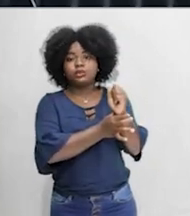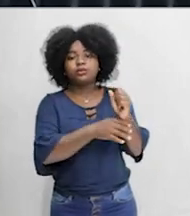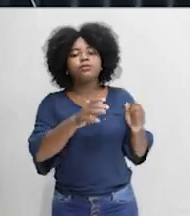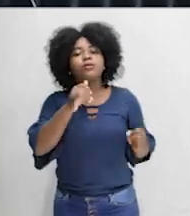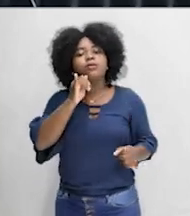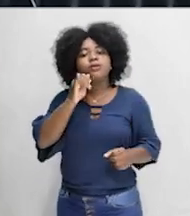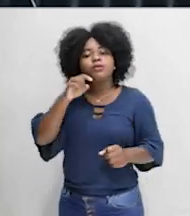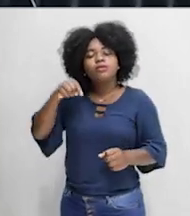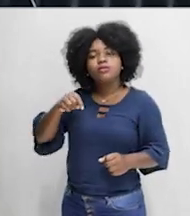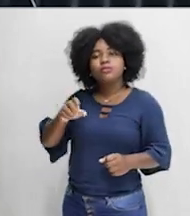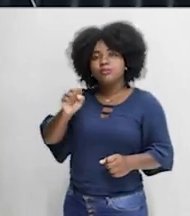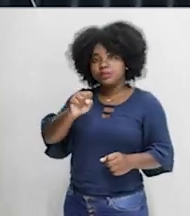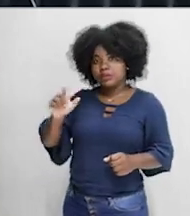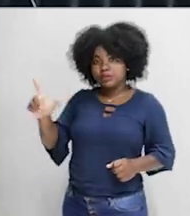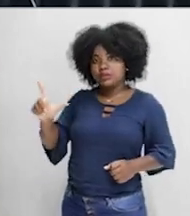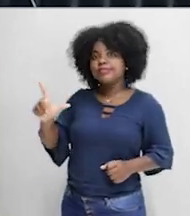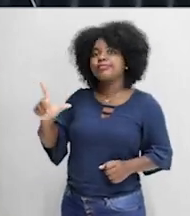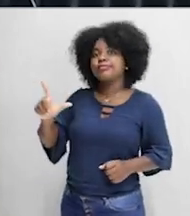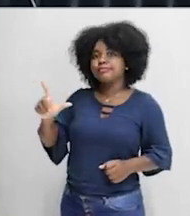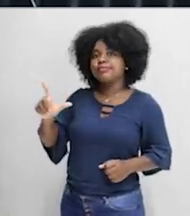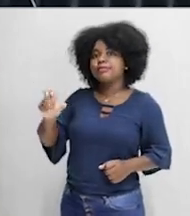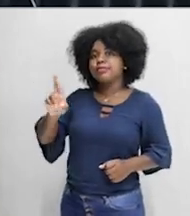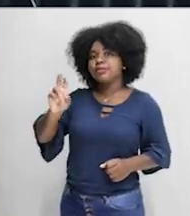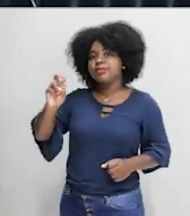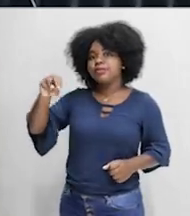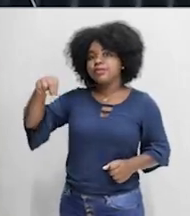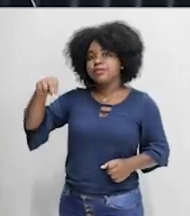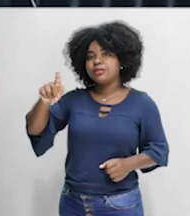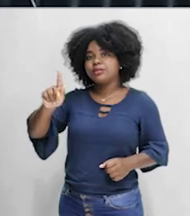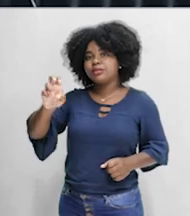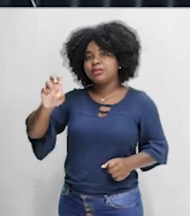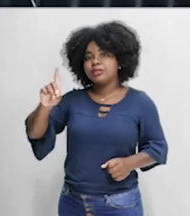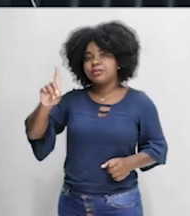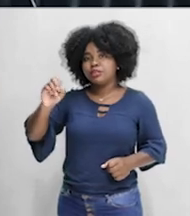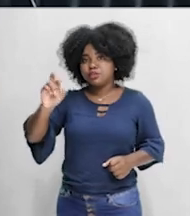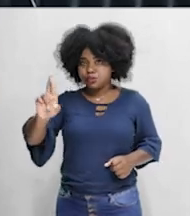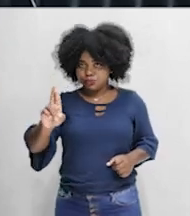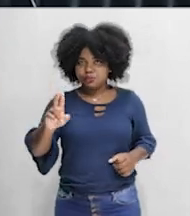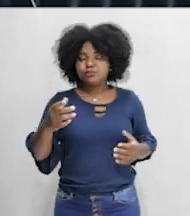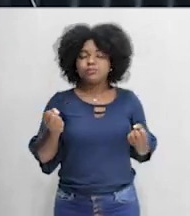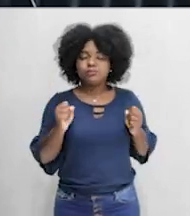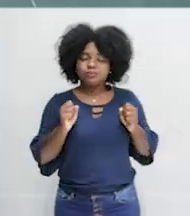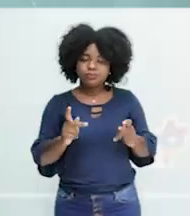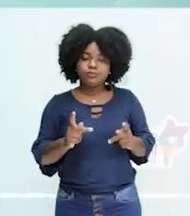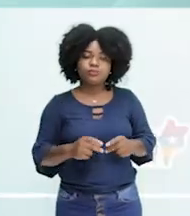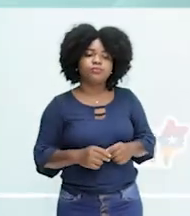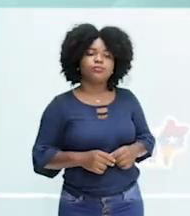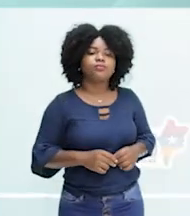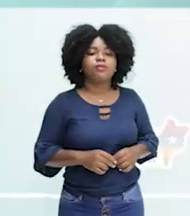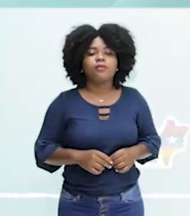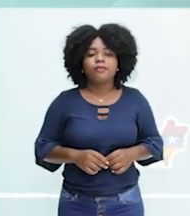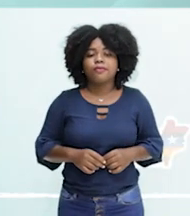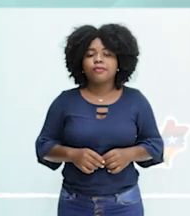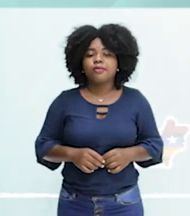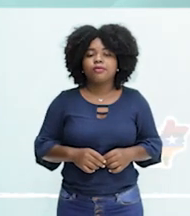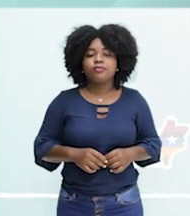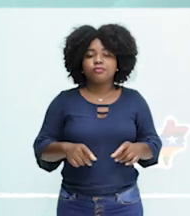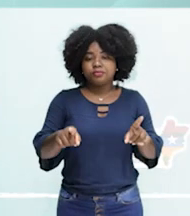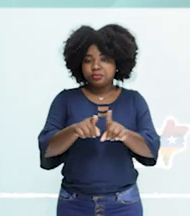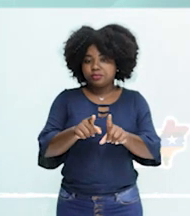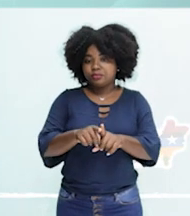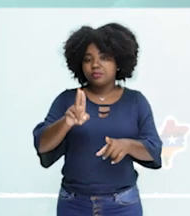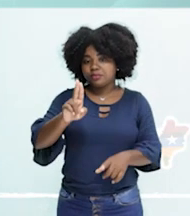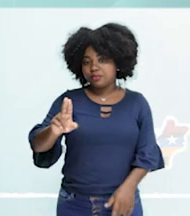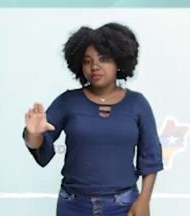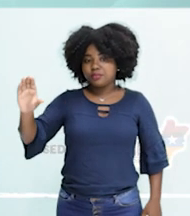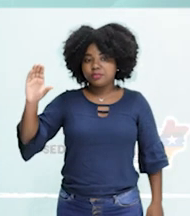Maranhão, aqui em São Luís, Estação Ecológica do Rangedor, está certo? É uma área de proteção integral. Beleza? E as unidades de uso sustentável, como